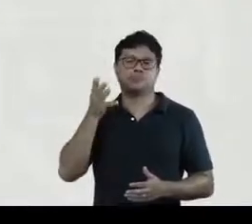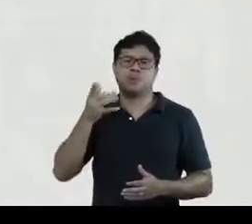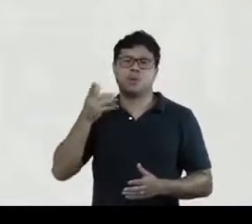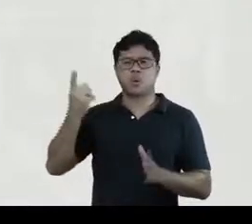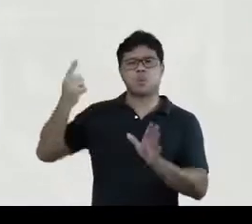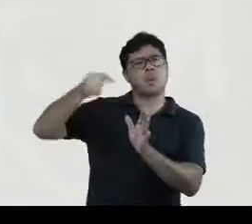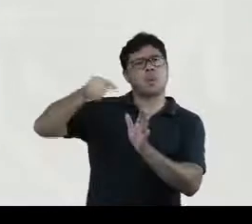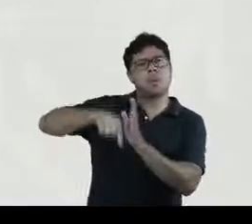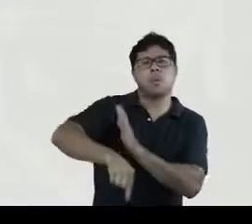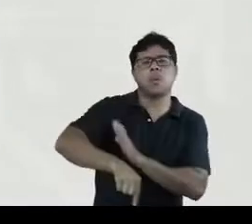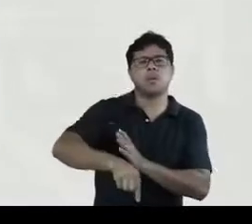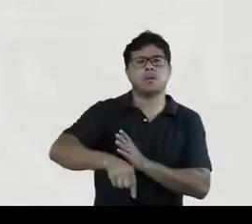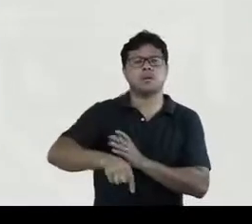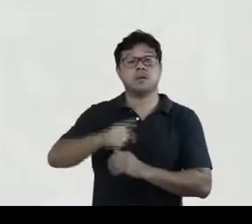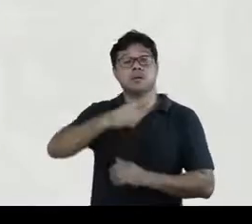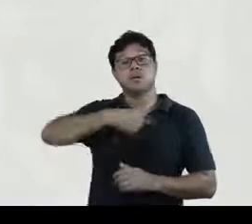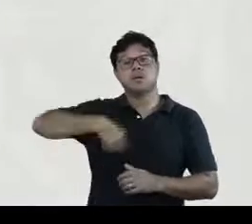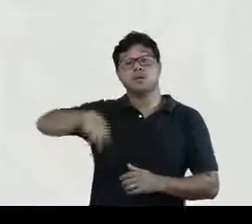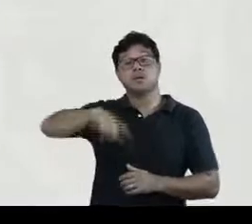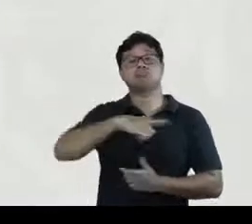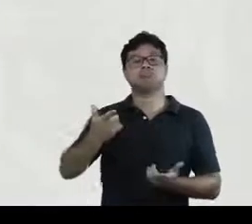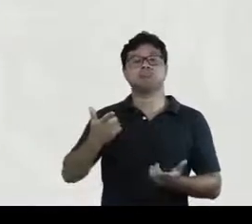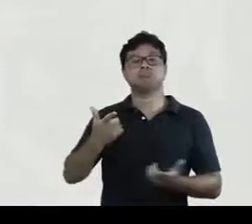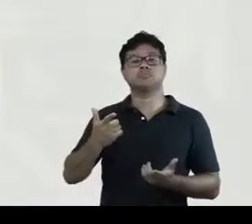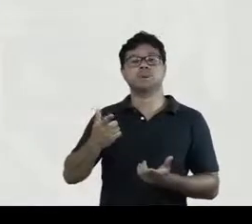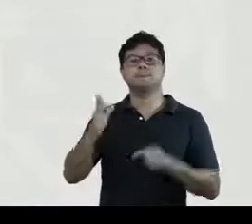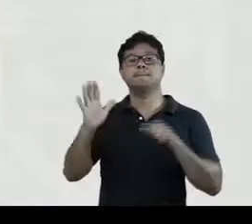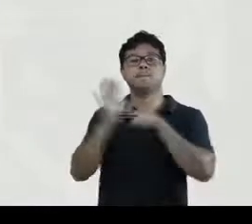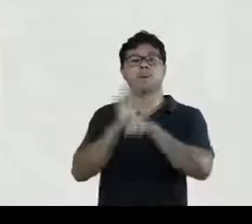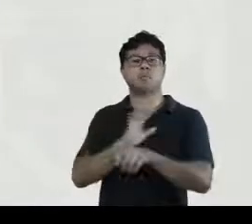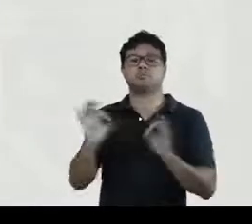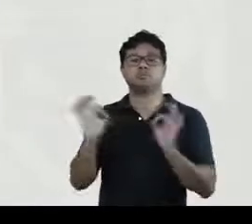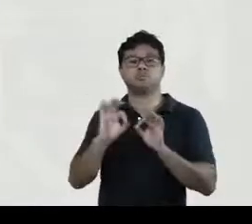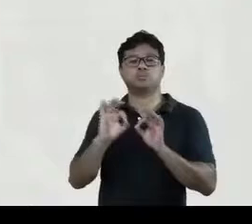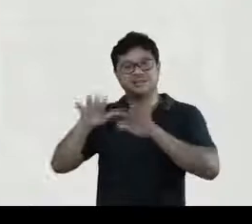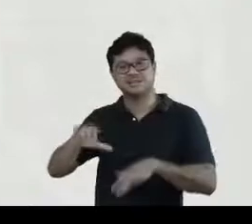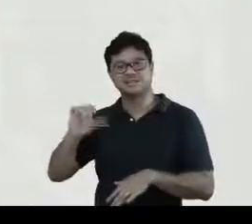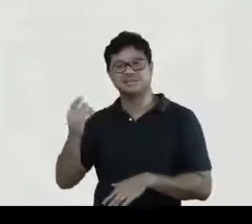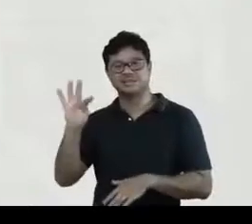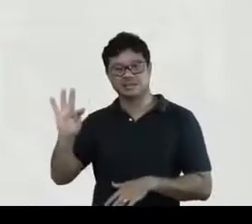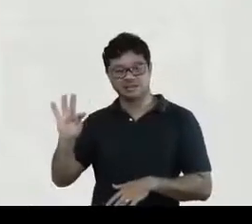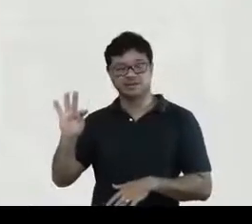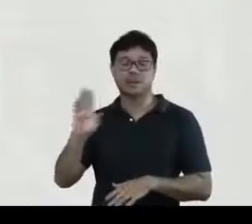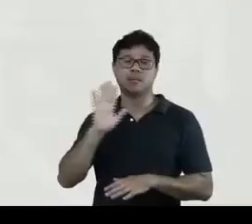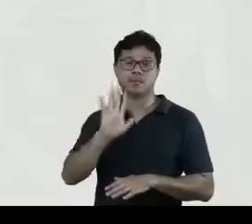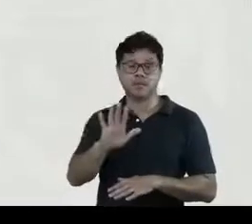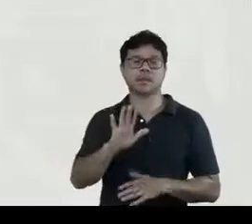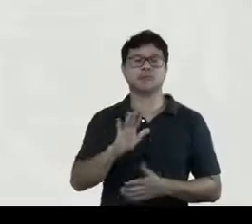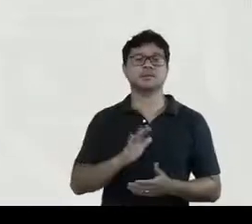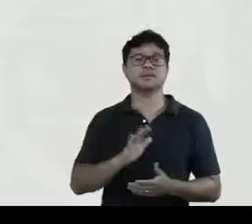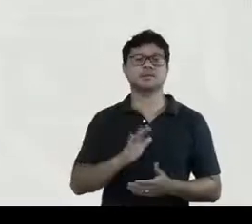profundas nós não tivemos mais nenhuma pergunta no nosso chat mas os nossos